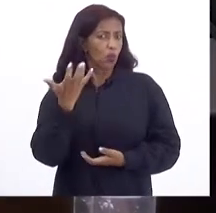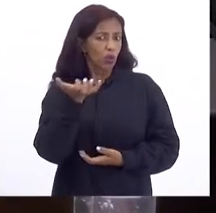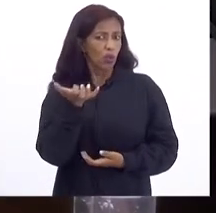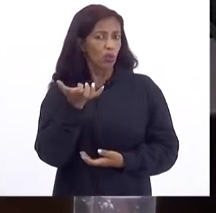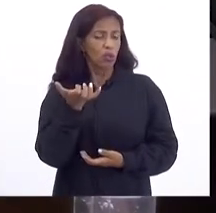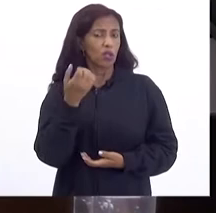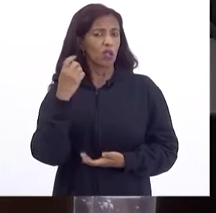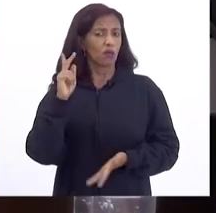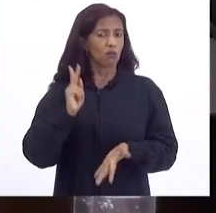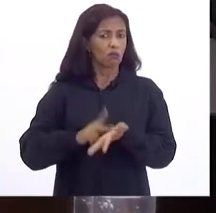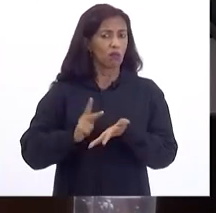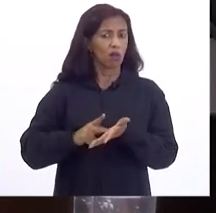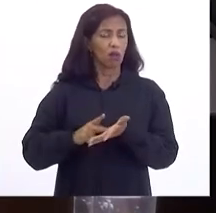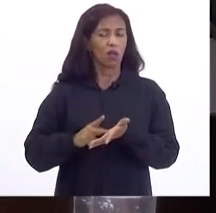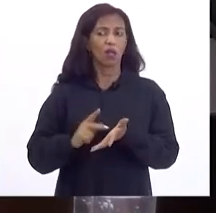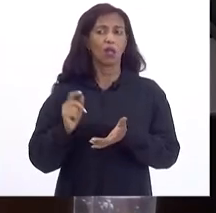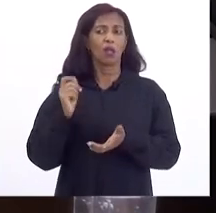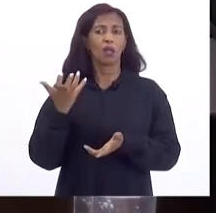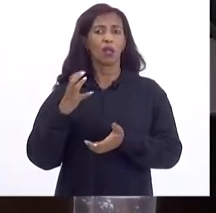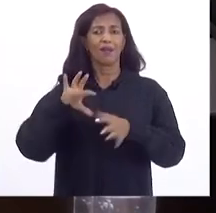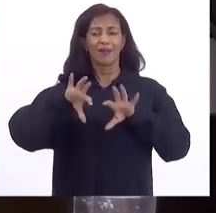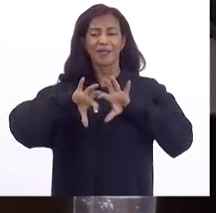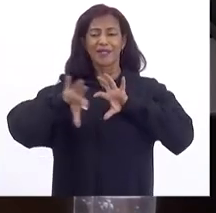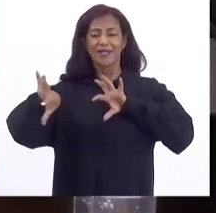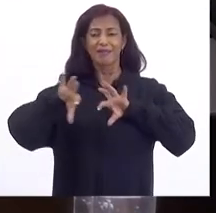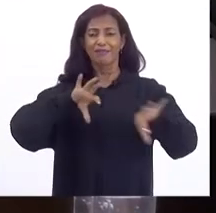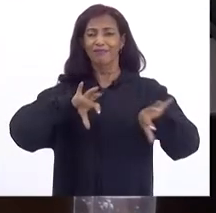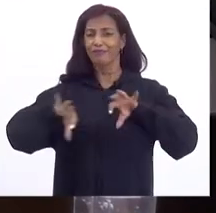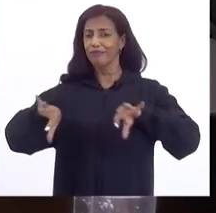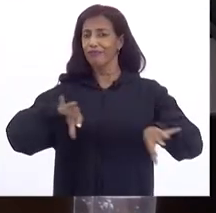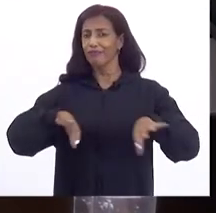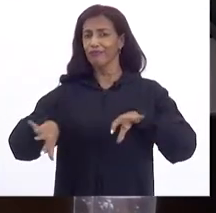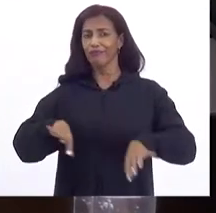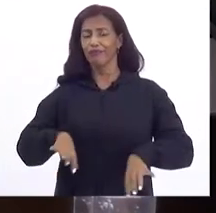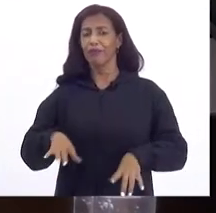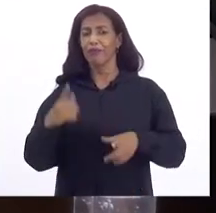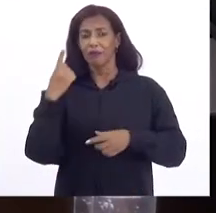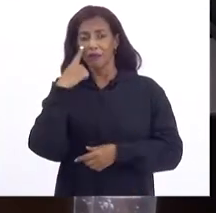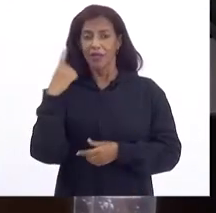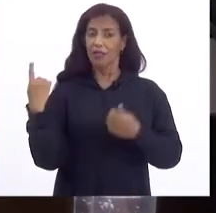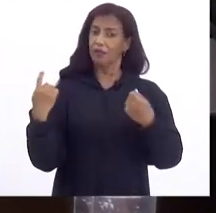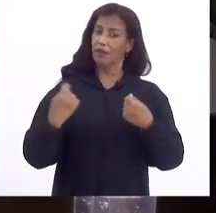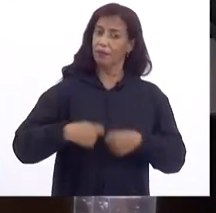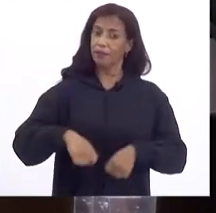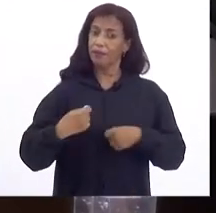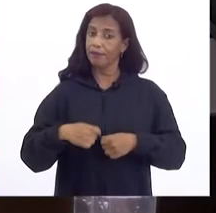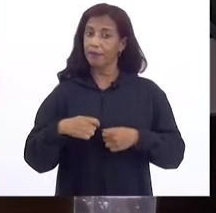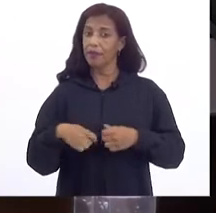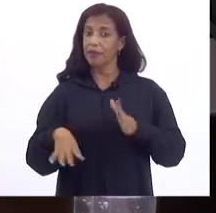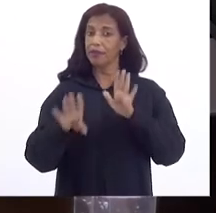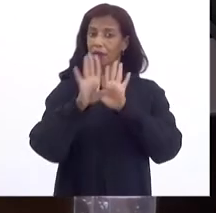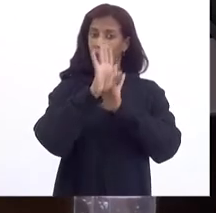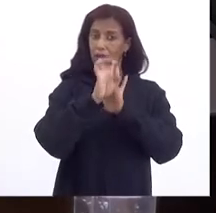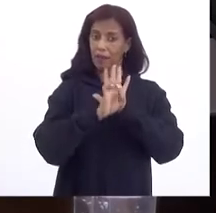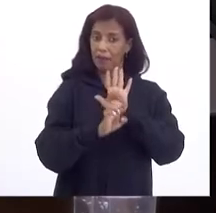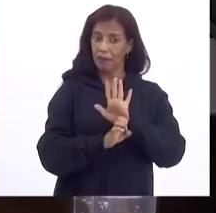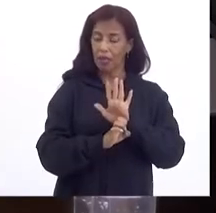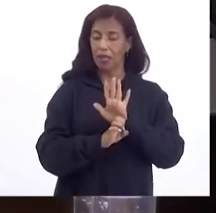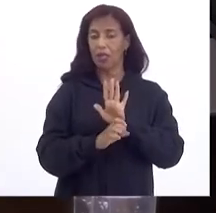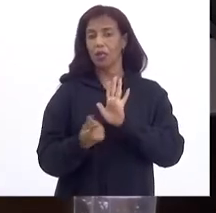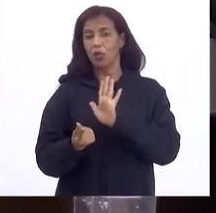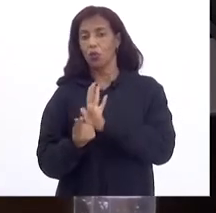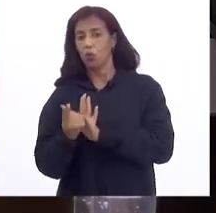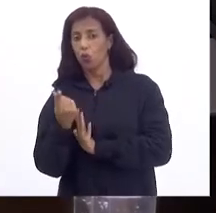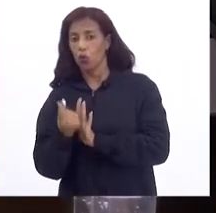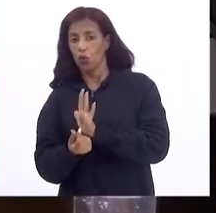mesmo Era que isso Pudesse ser Desmembrado Para ver se a gente Vai precisar Emendar No orçamento Não